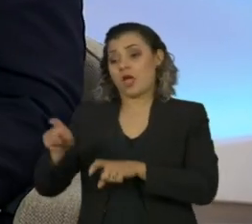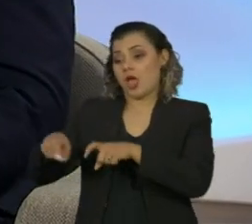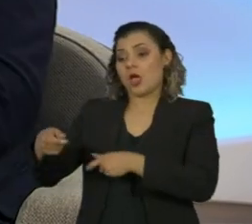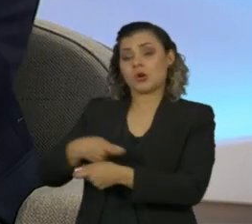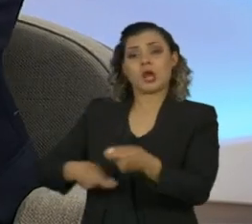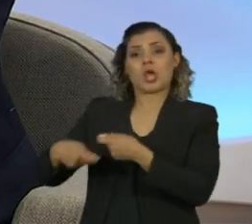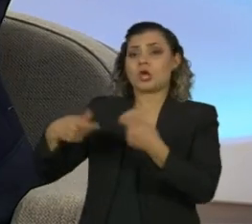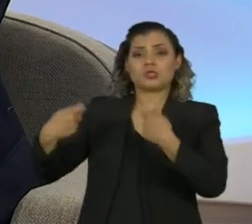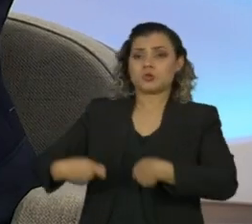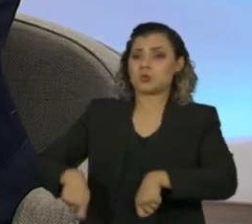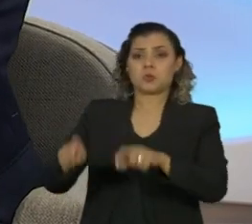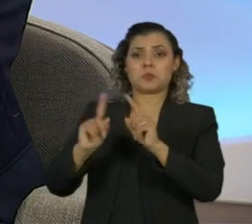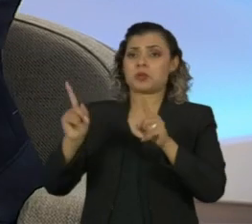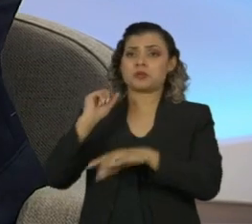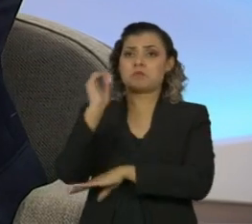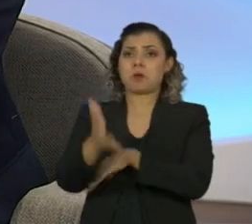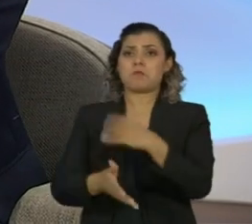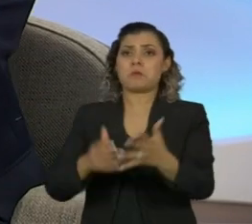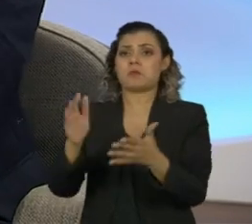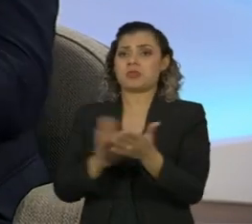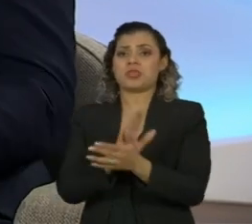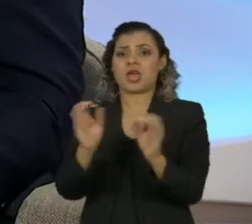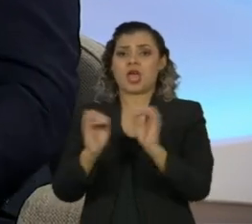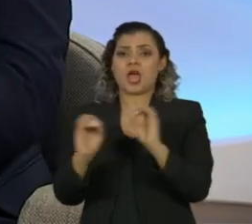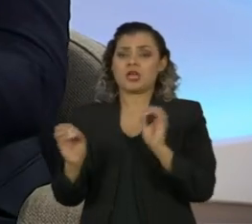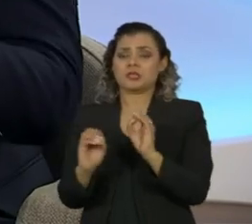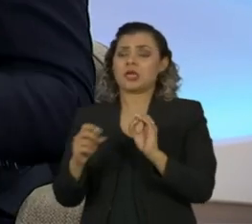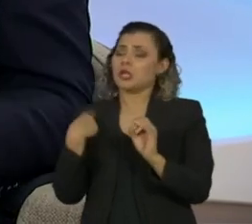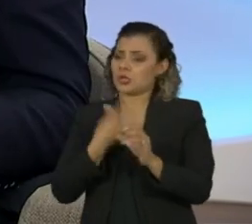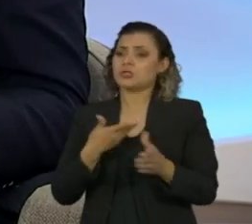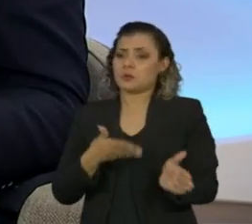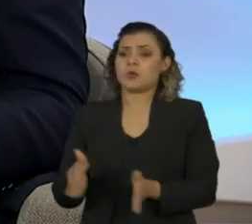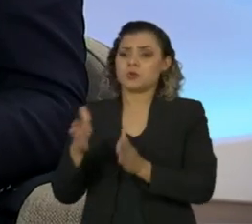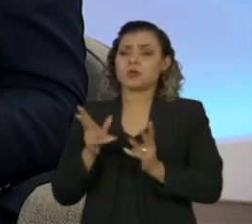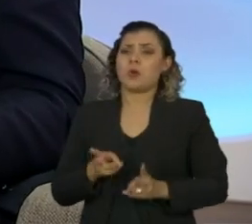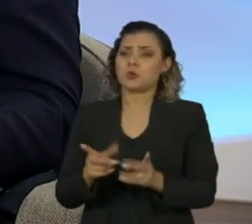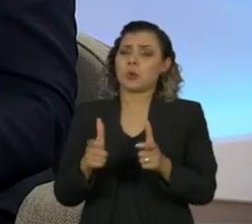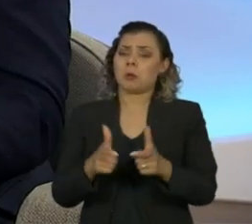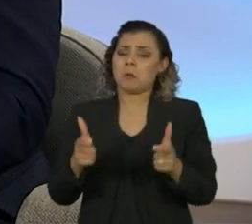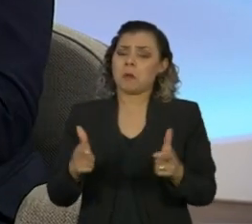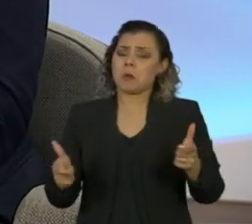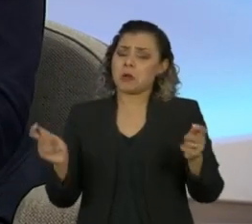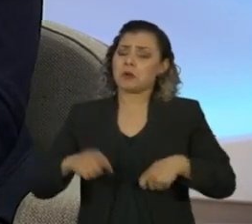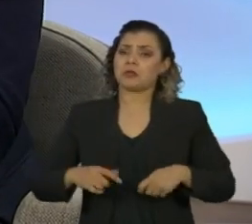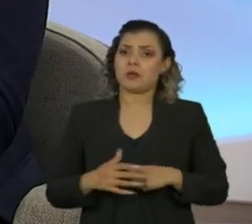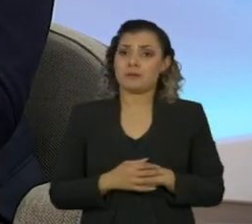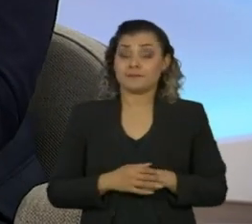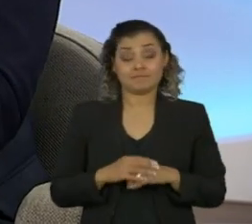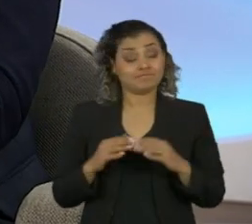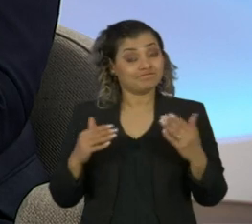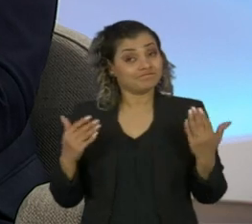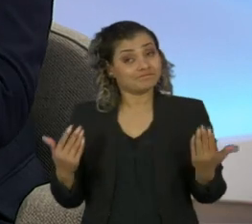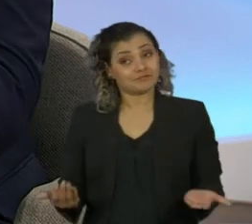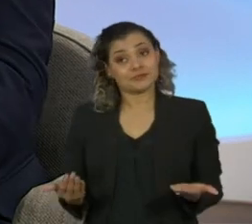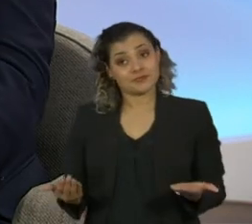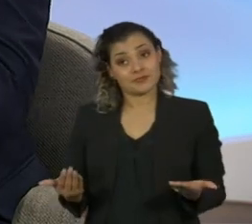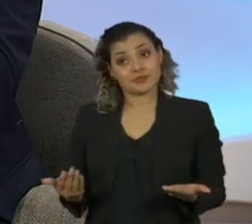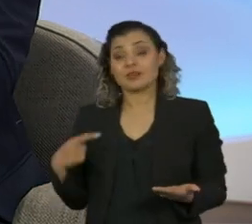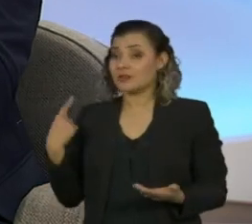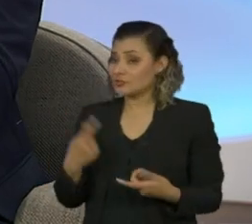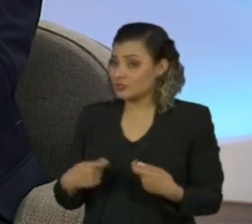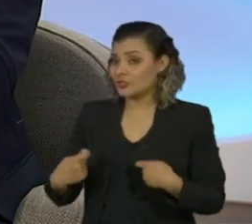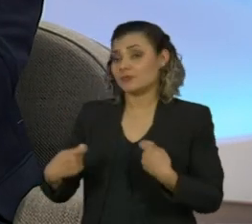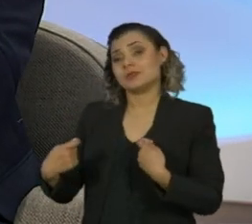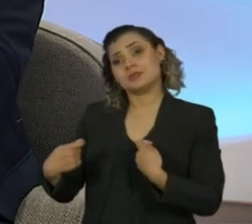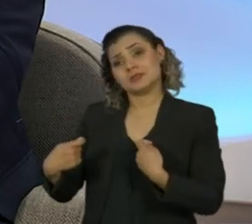precisa desmatar mais nada para que a nossa produção continue crescendo. Então, eu acho que nós precisamos ter